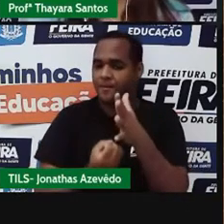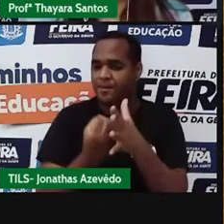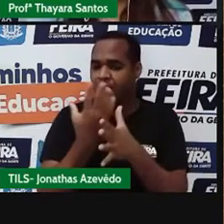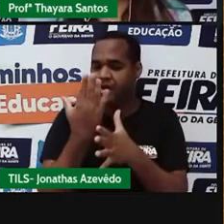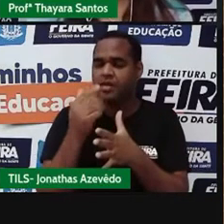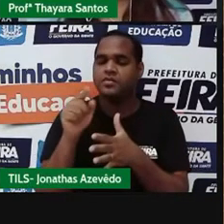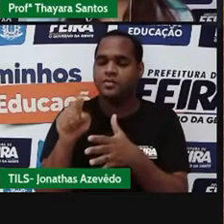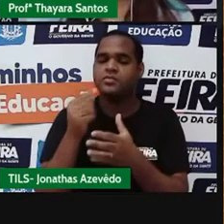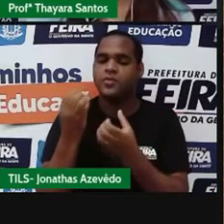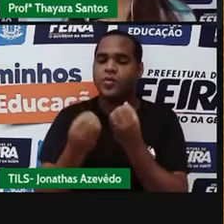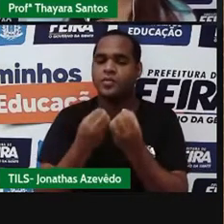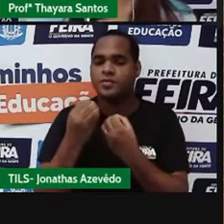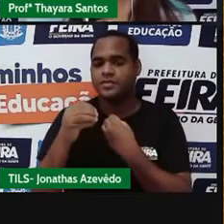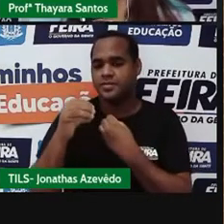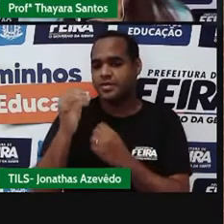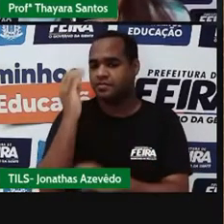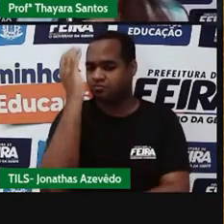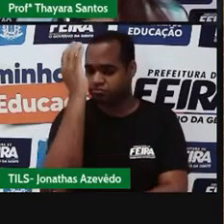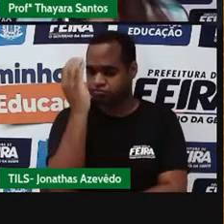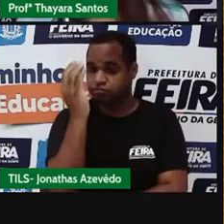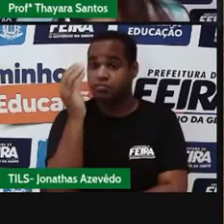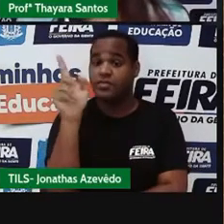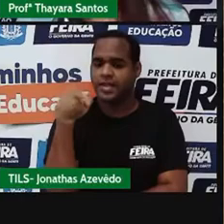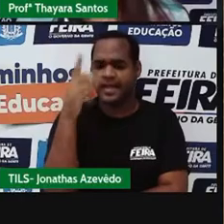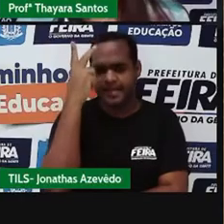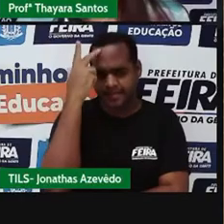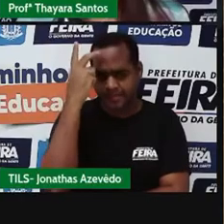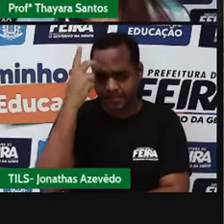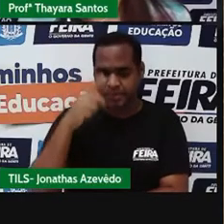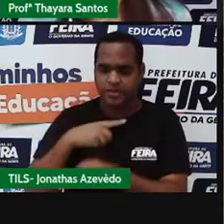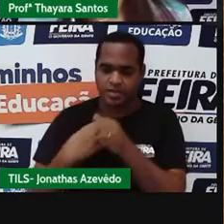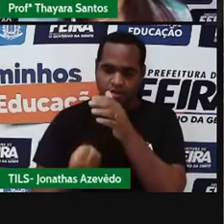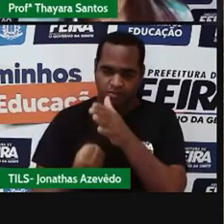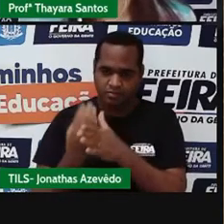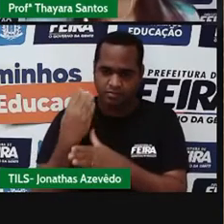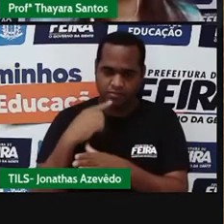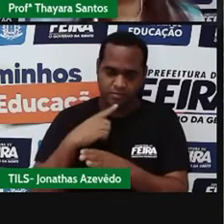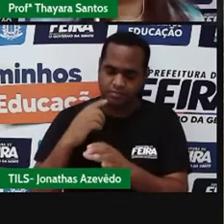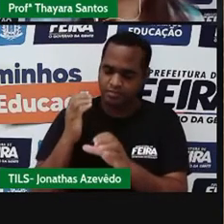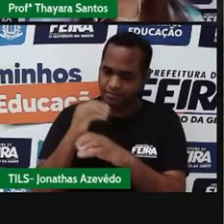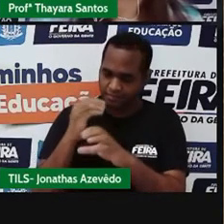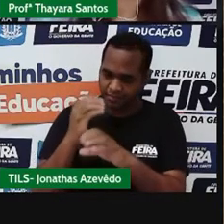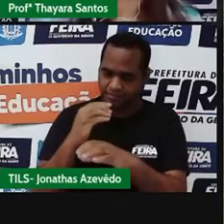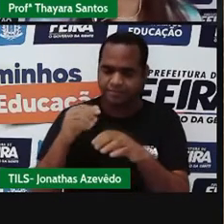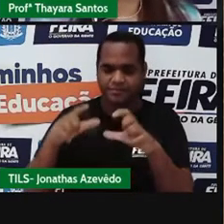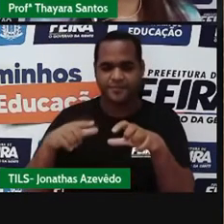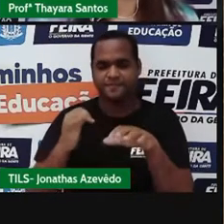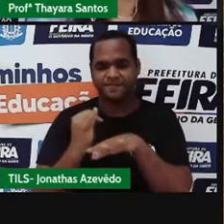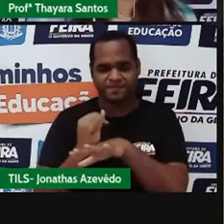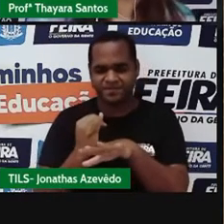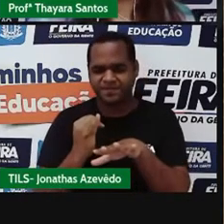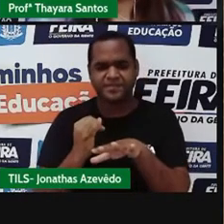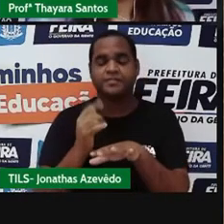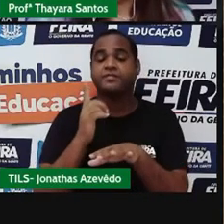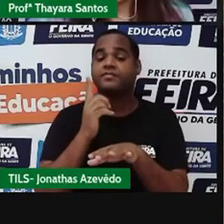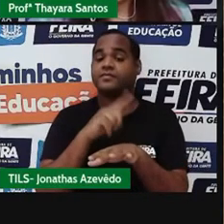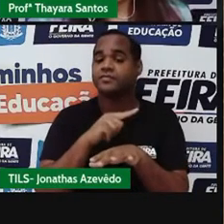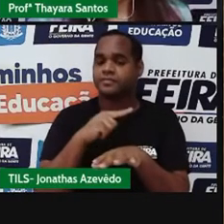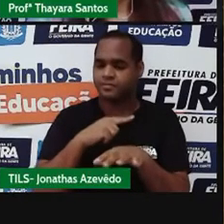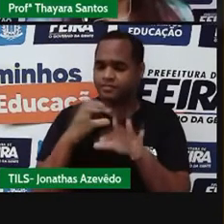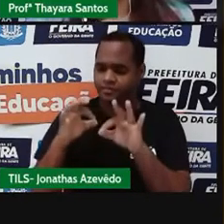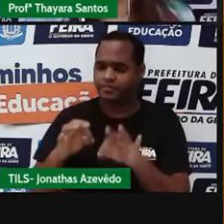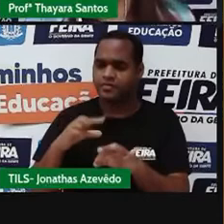a partir da madeira. madeira é material natural e em laboratório, na indústria, é produzido o papel a partir dela.